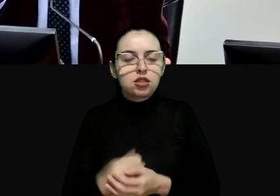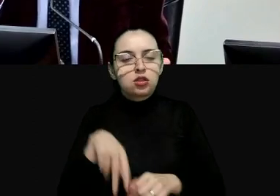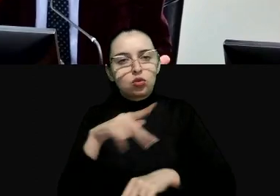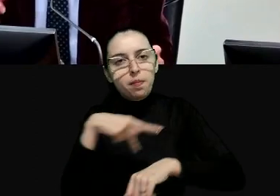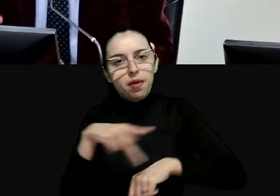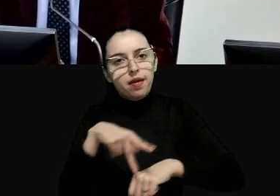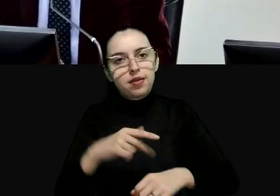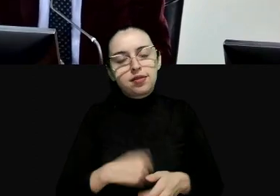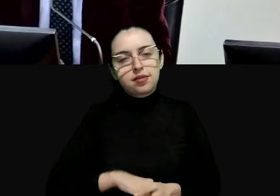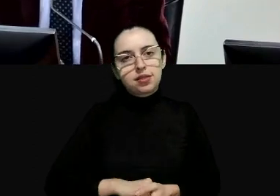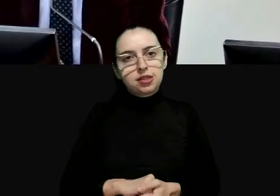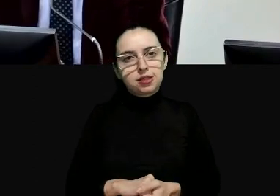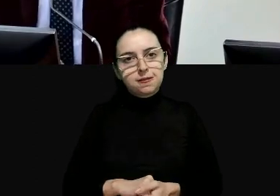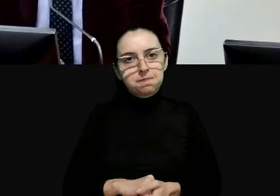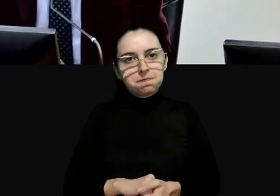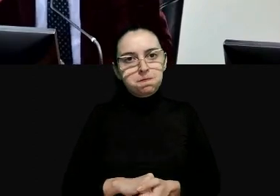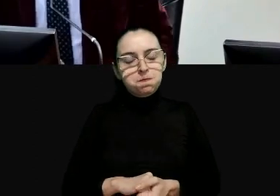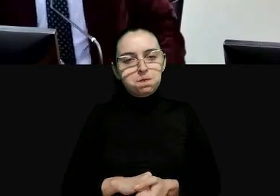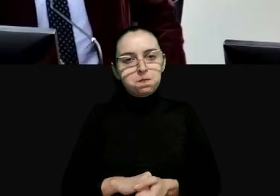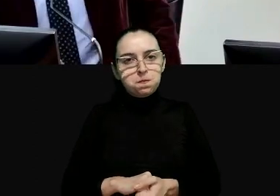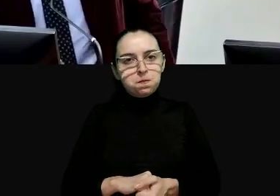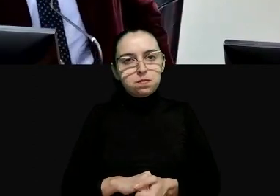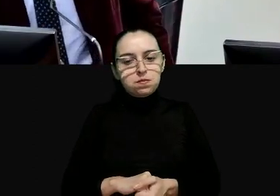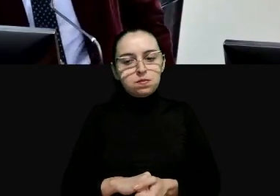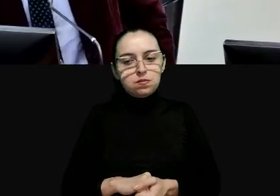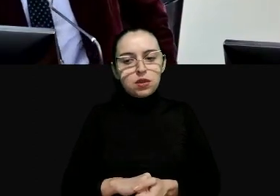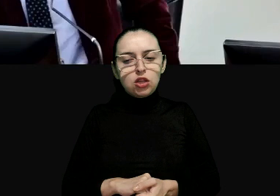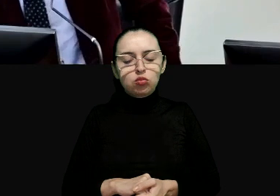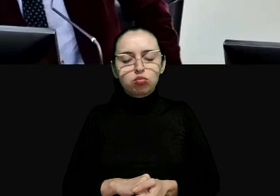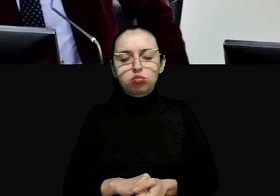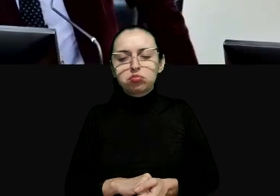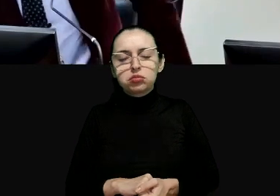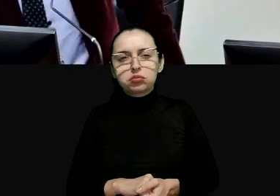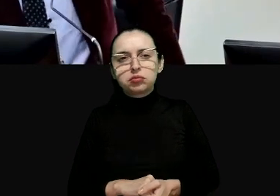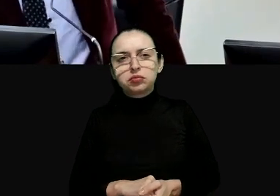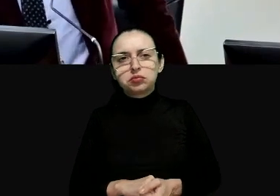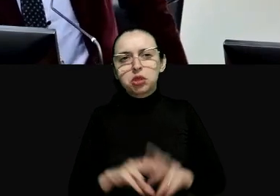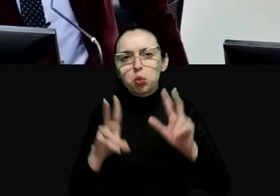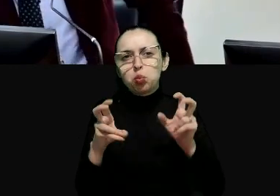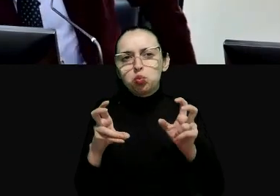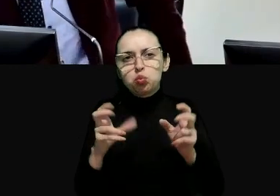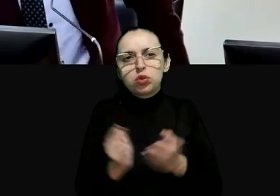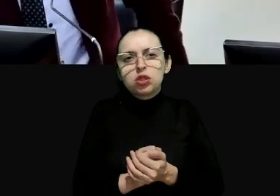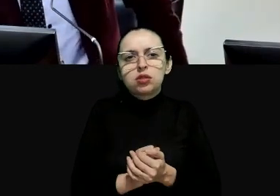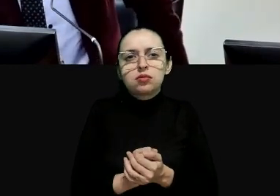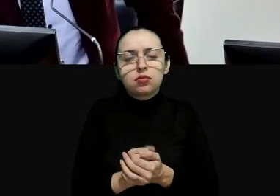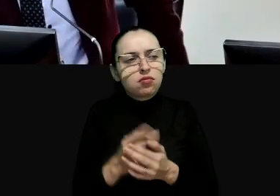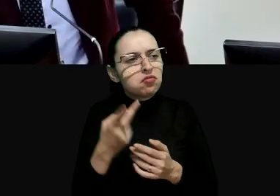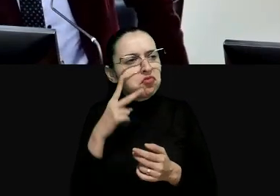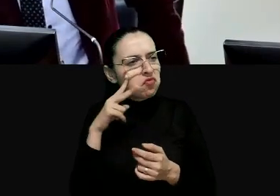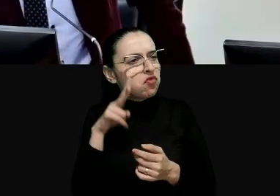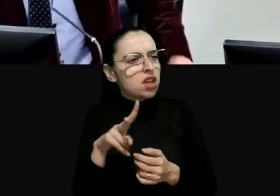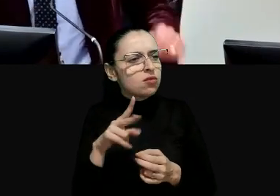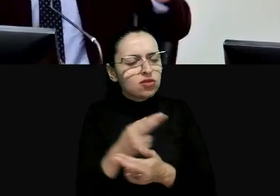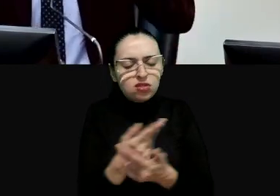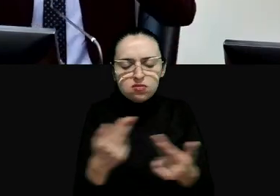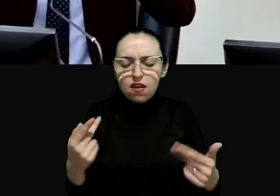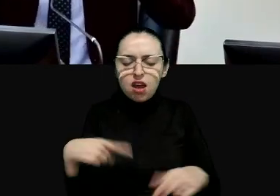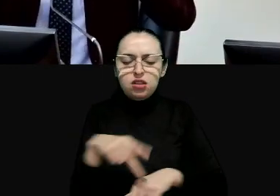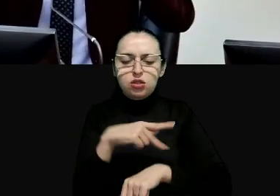país e esse é um tipo que vemos em muitos países